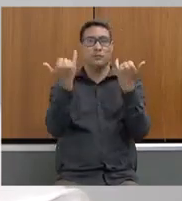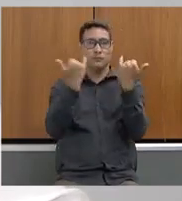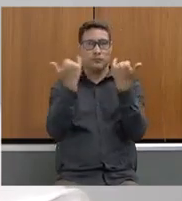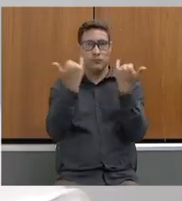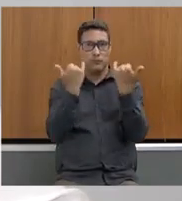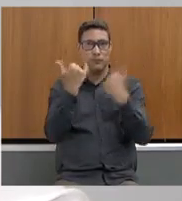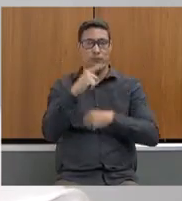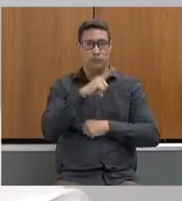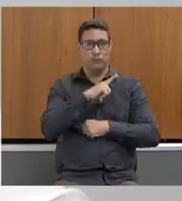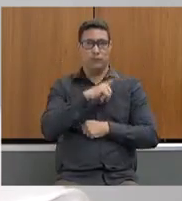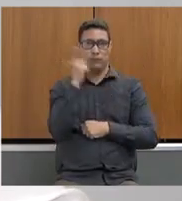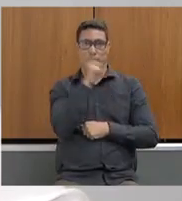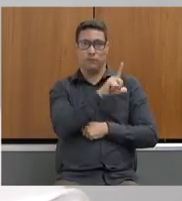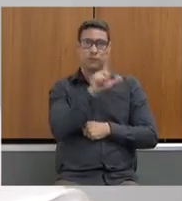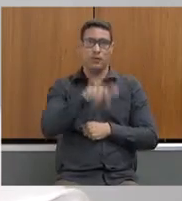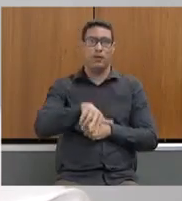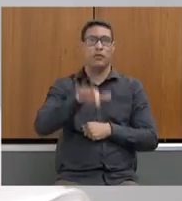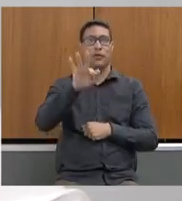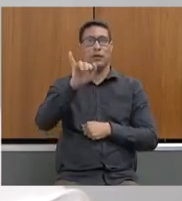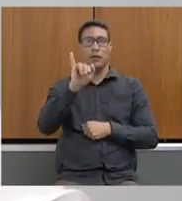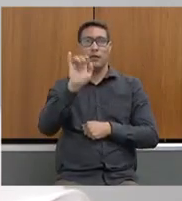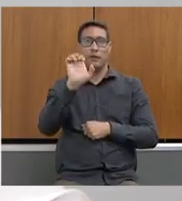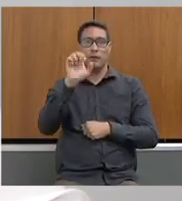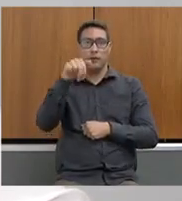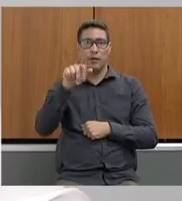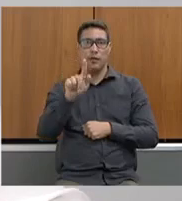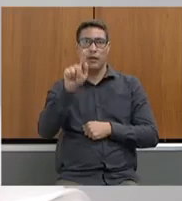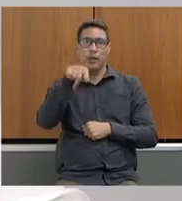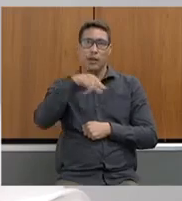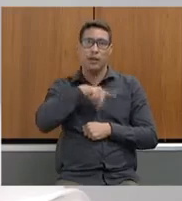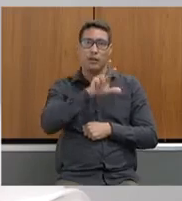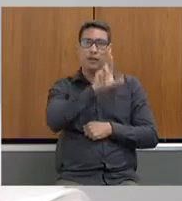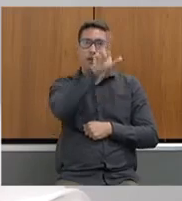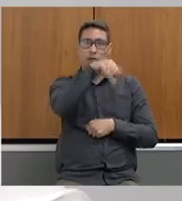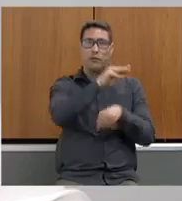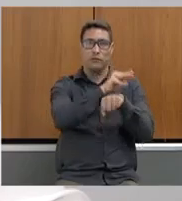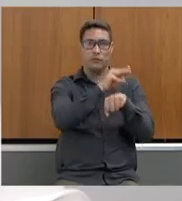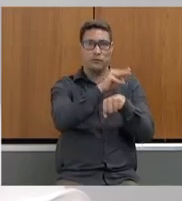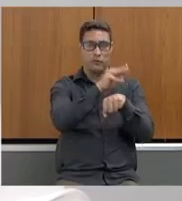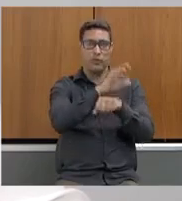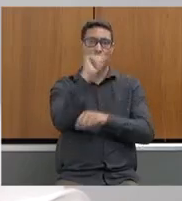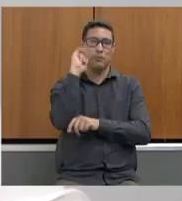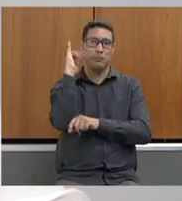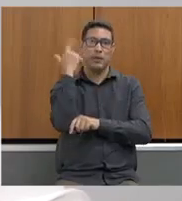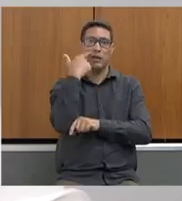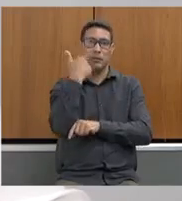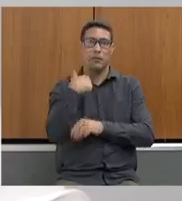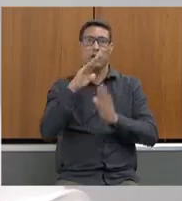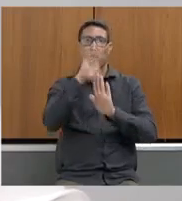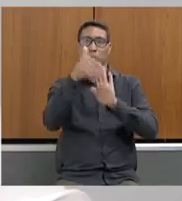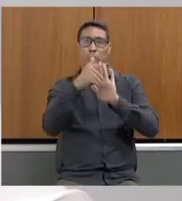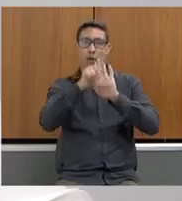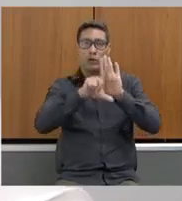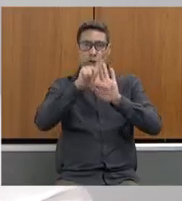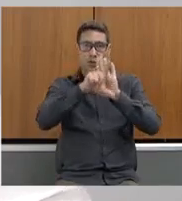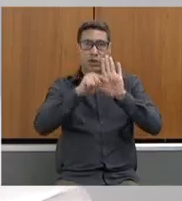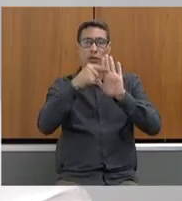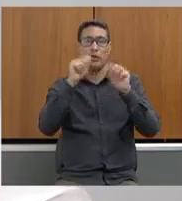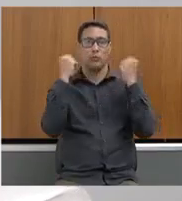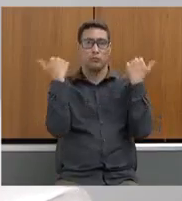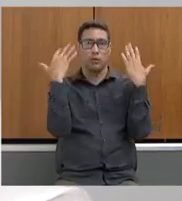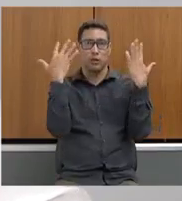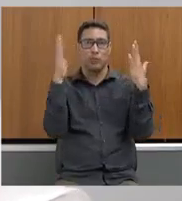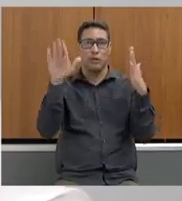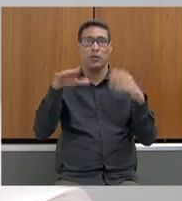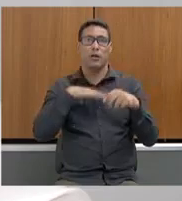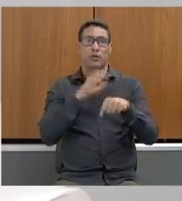acesso, a FIENG teria contratado uma consultoria ambiental para rever toda a legislação ambiental estadual. Queria